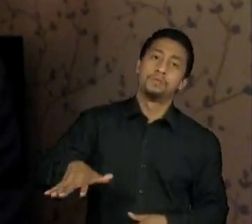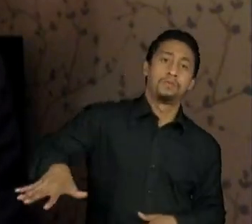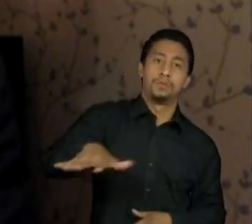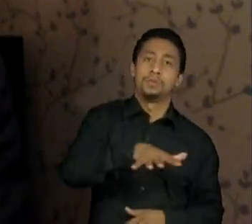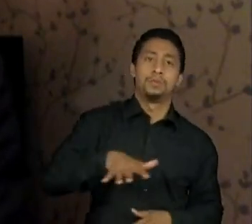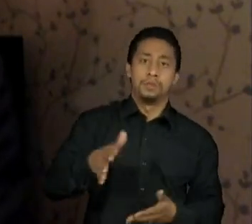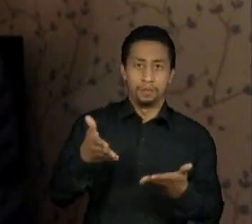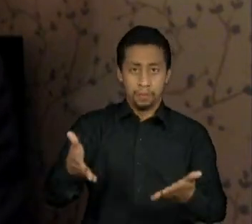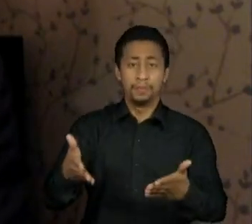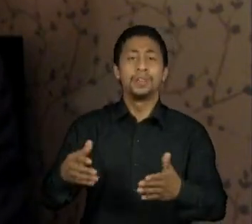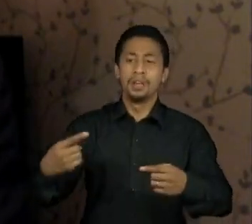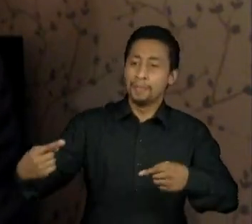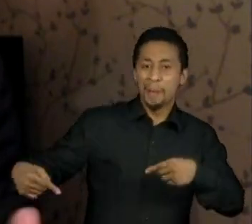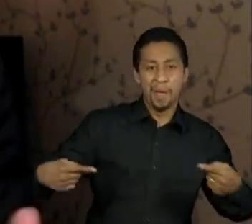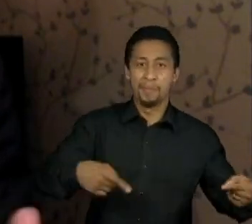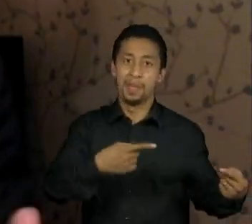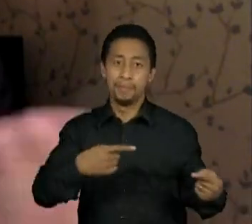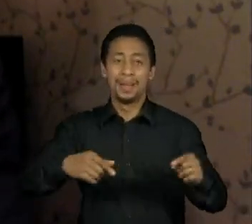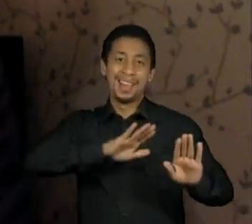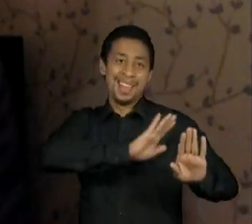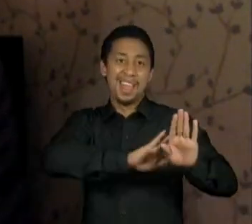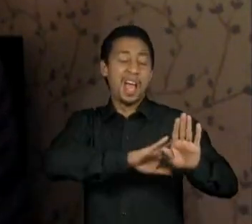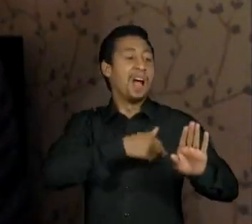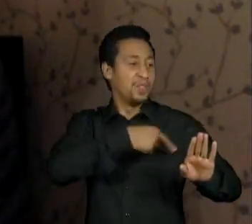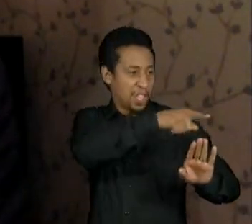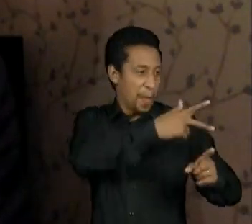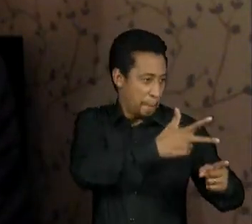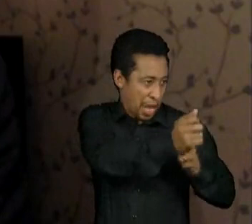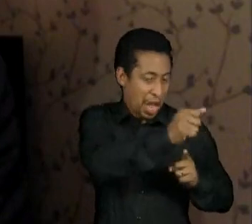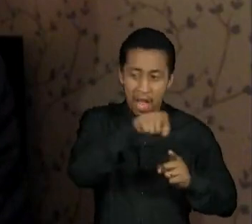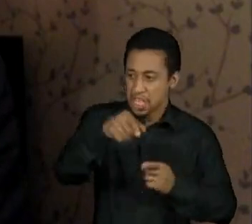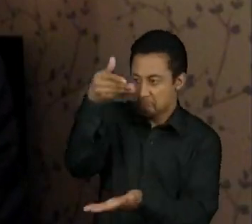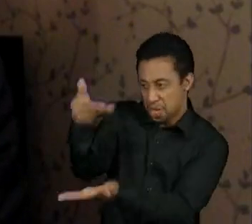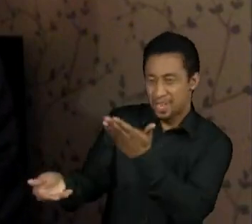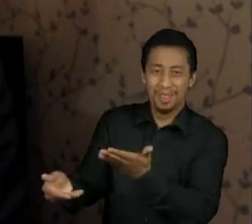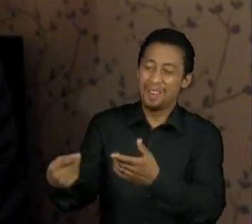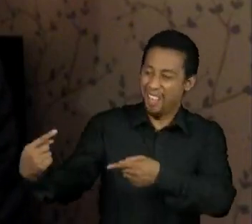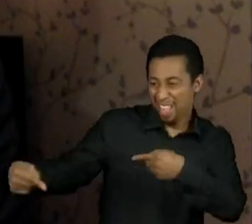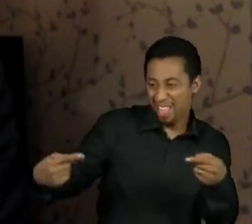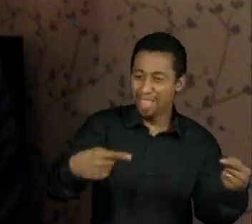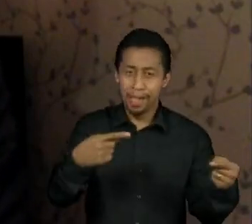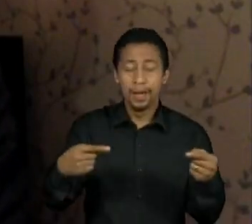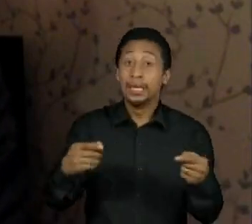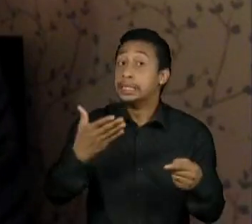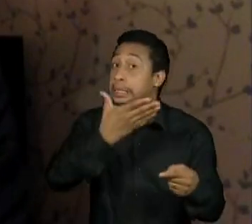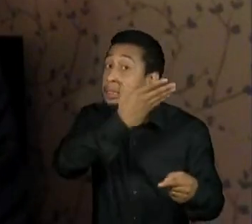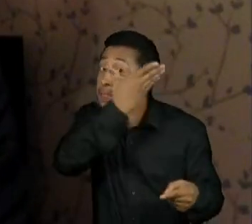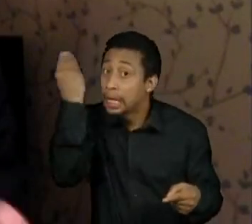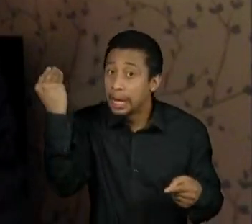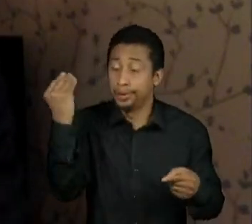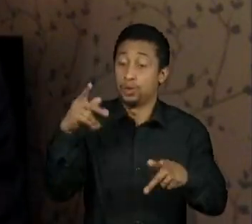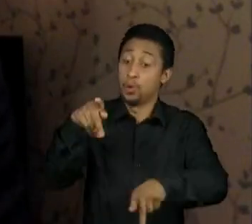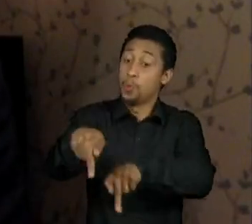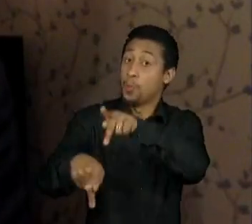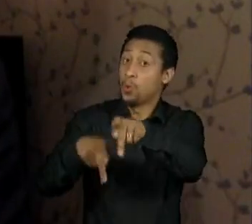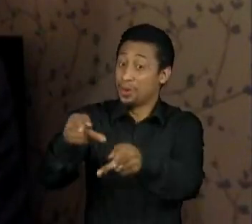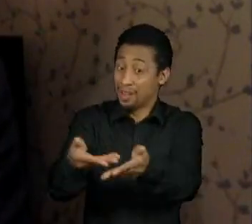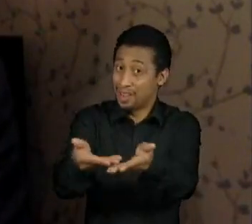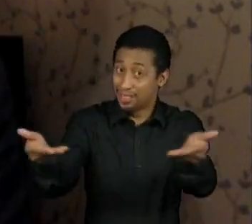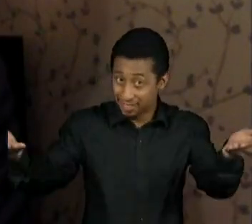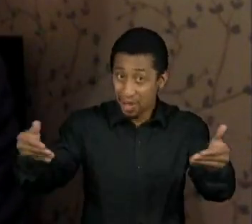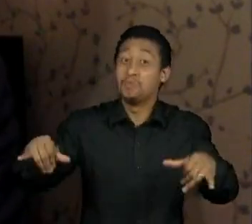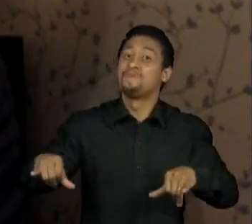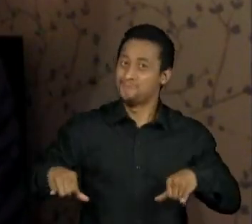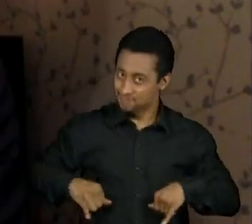disputas, nas nossas vaidades de ganhar ou de perder votação. E acaba perdendo a perspectiva de que tem um monte de gente do lado de fora do